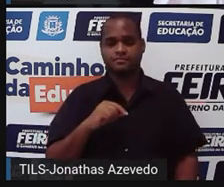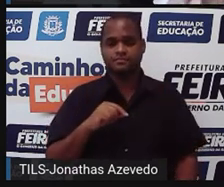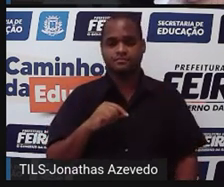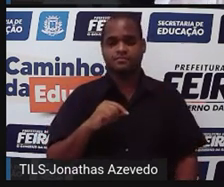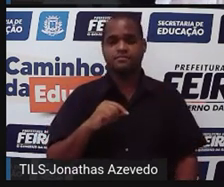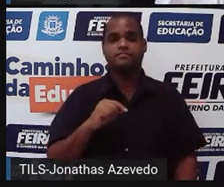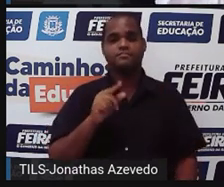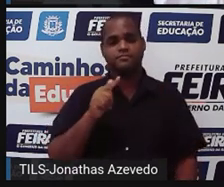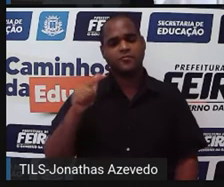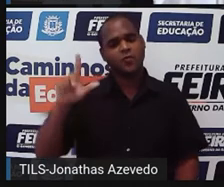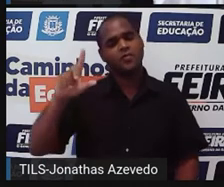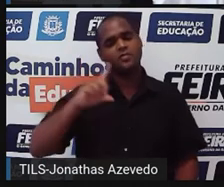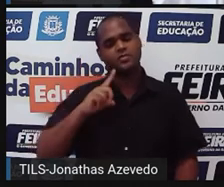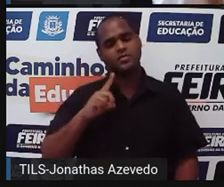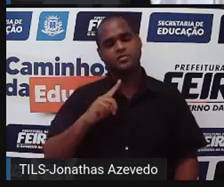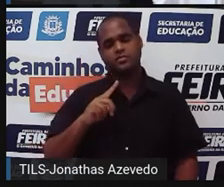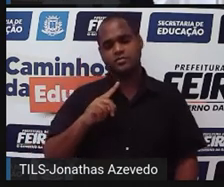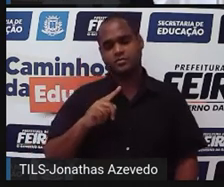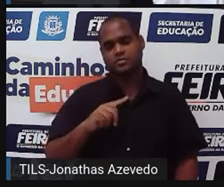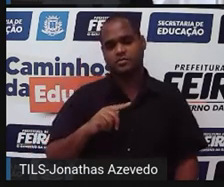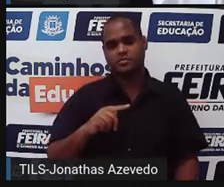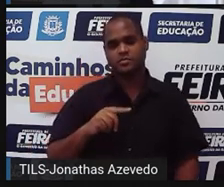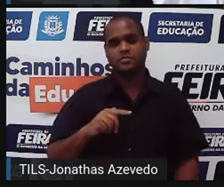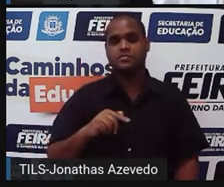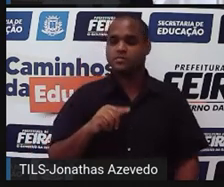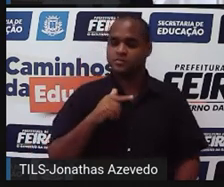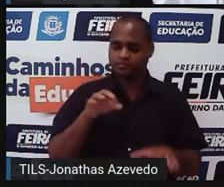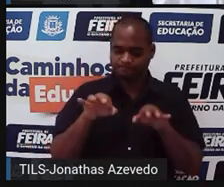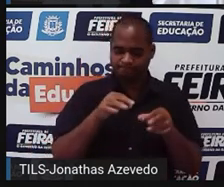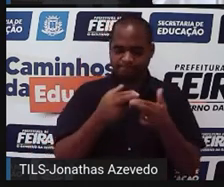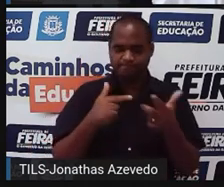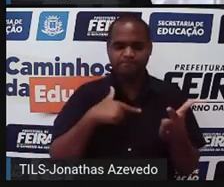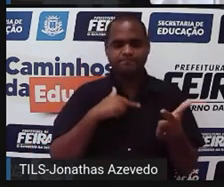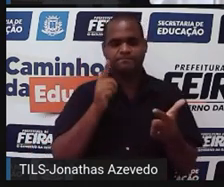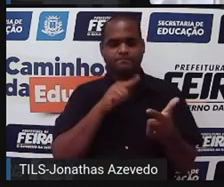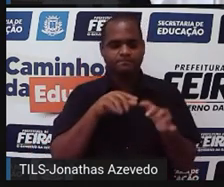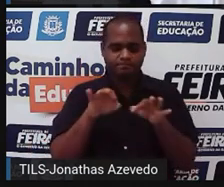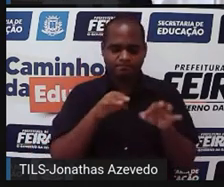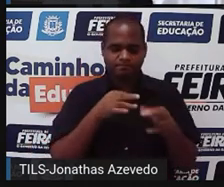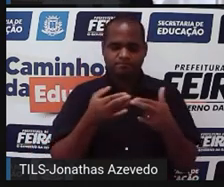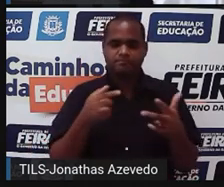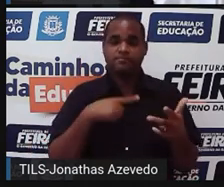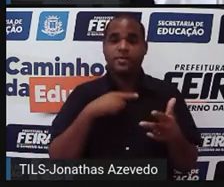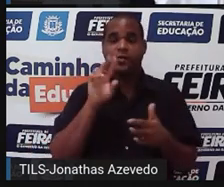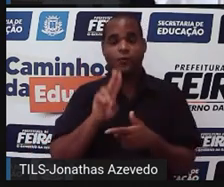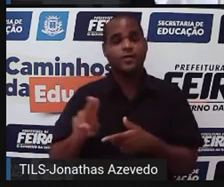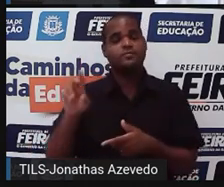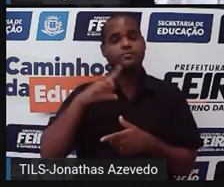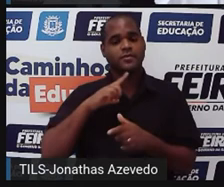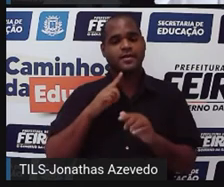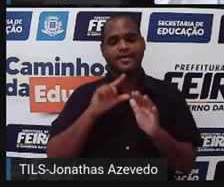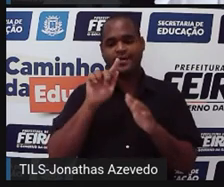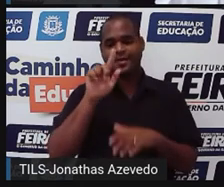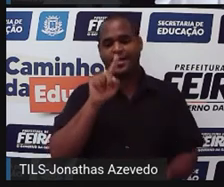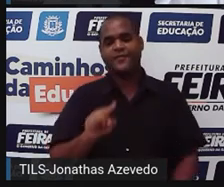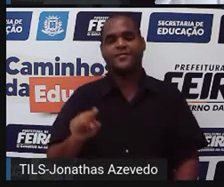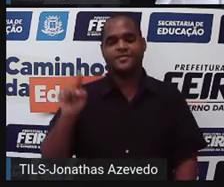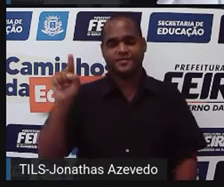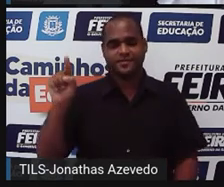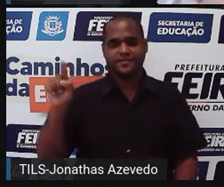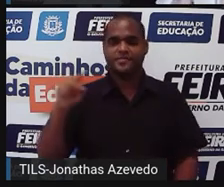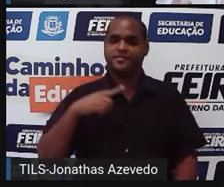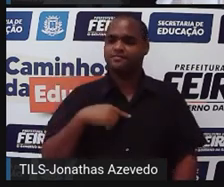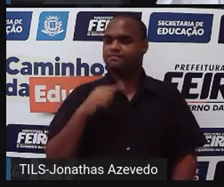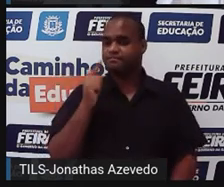forma, né? De resolver e essa forma de resolver é usando uma solução gráfica, é usando um gráfico. É